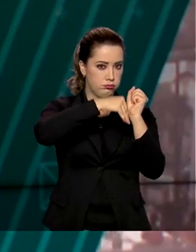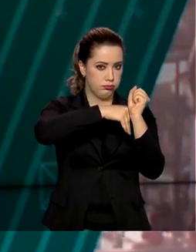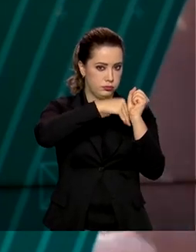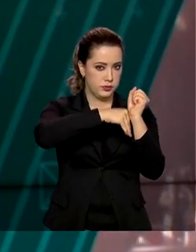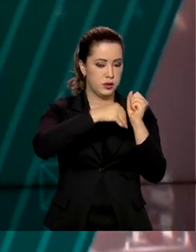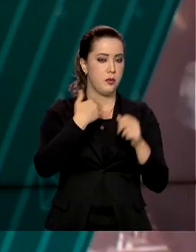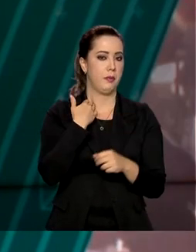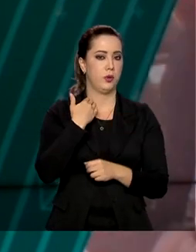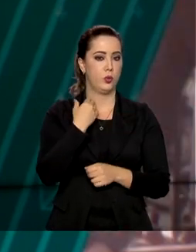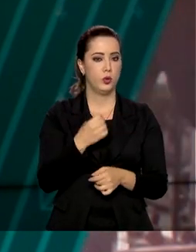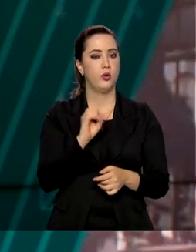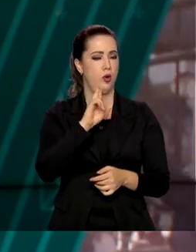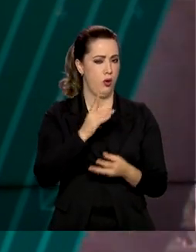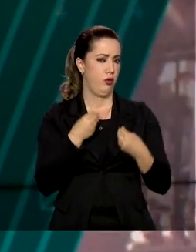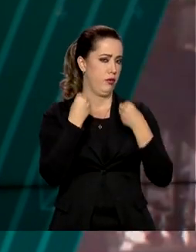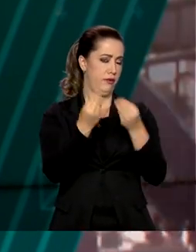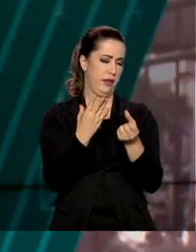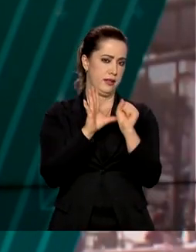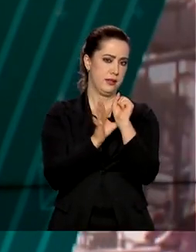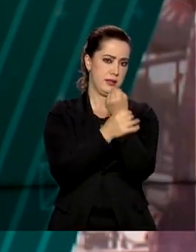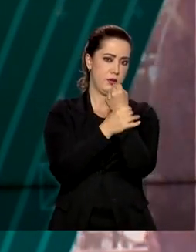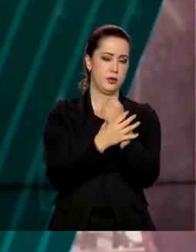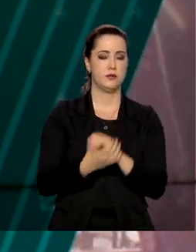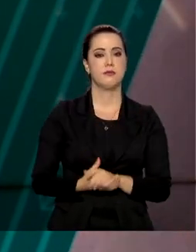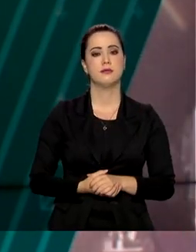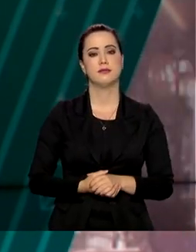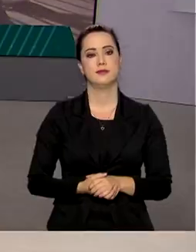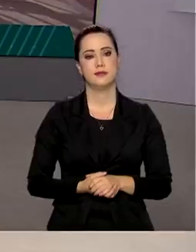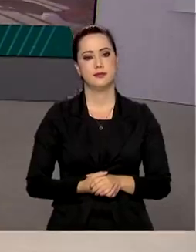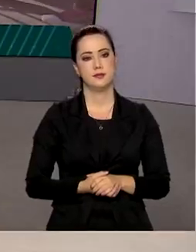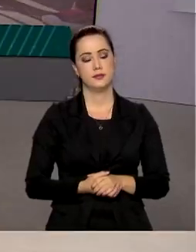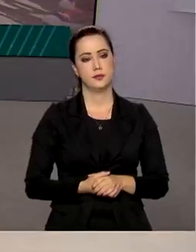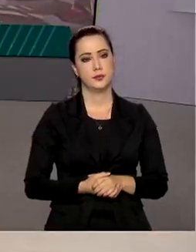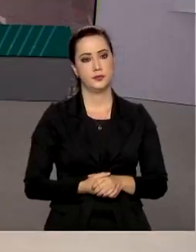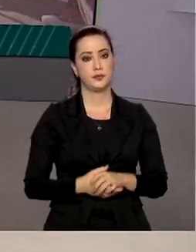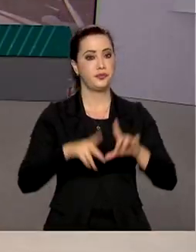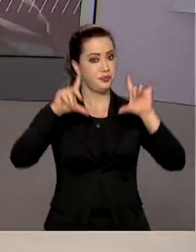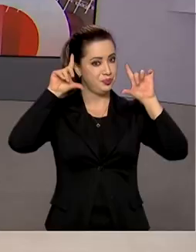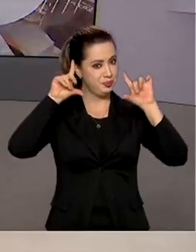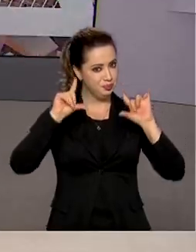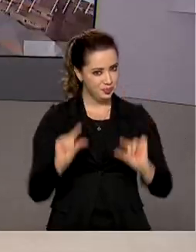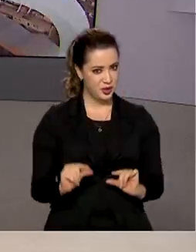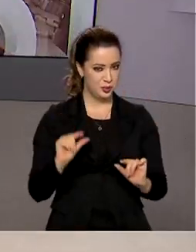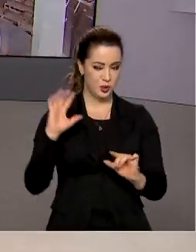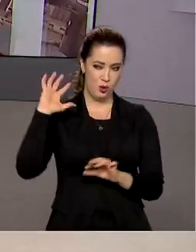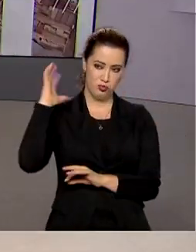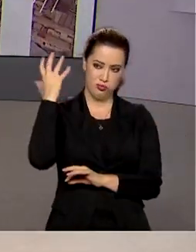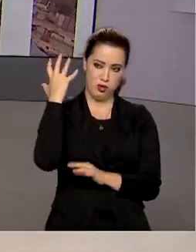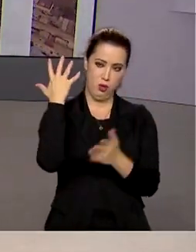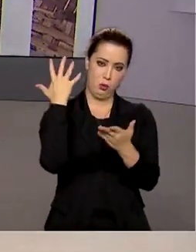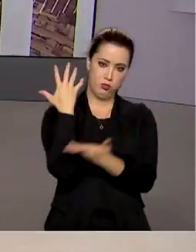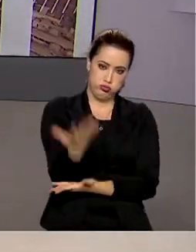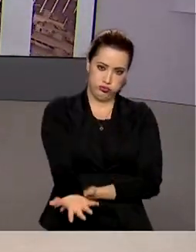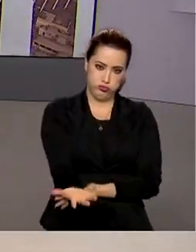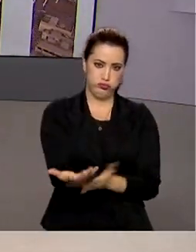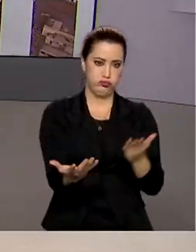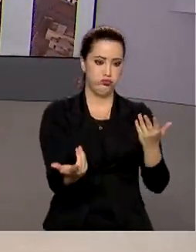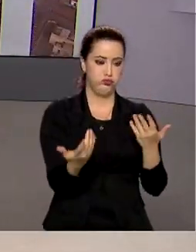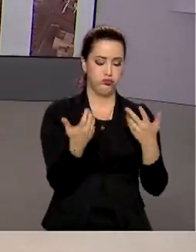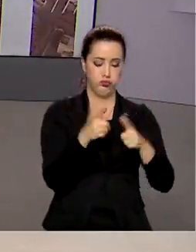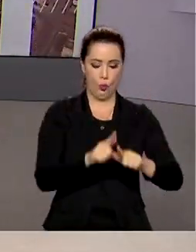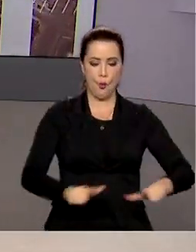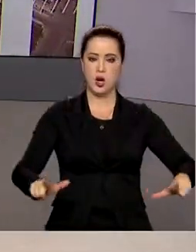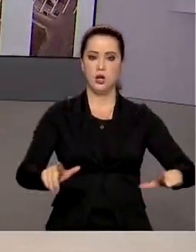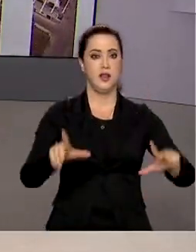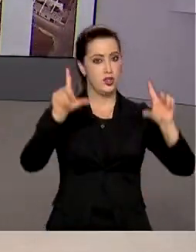sigilo bancário, o que garante mais segurança a essa operação. Queda no desmatamento. Dados do Instituto Nacional de